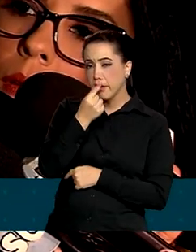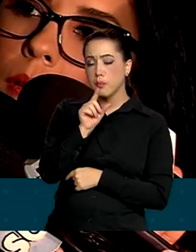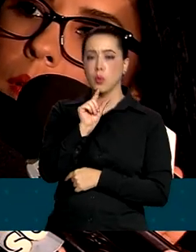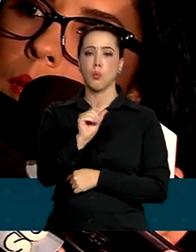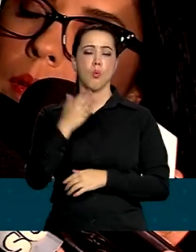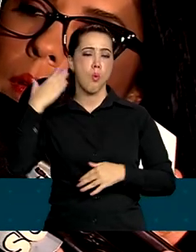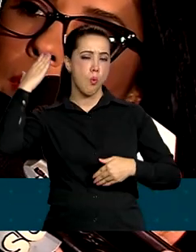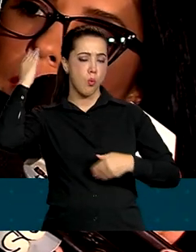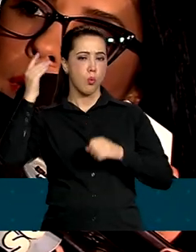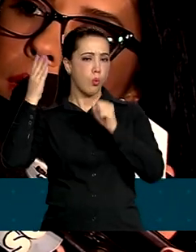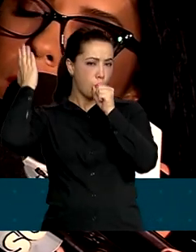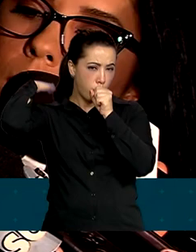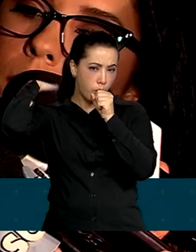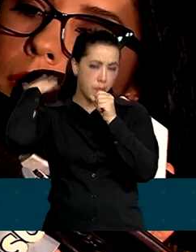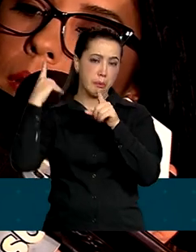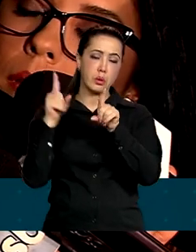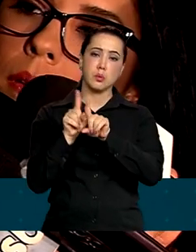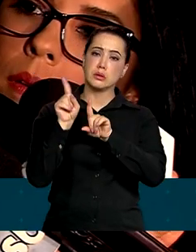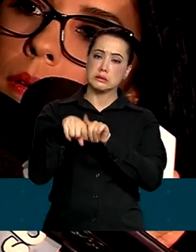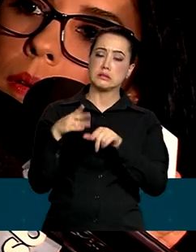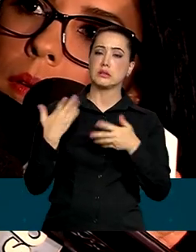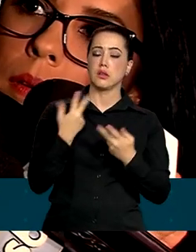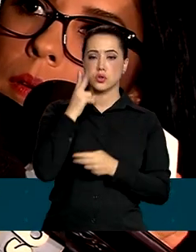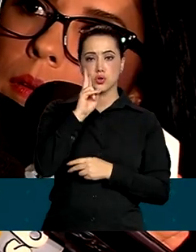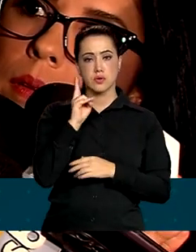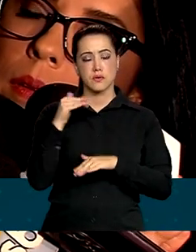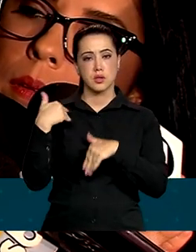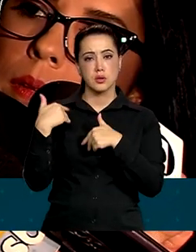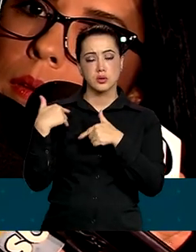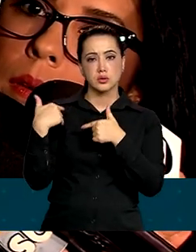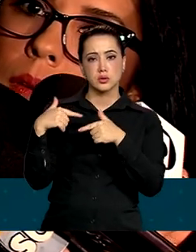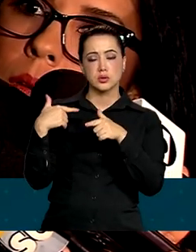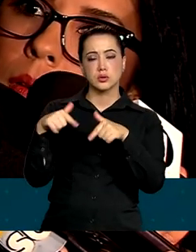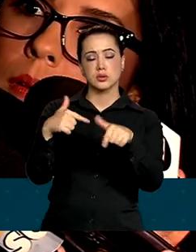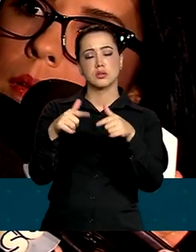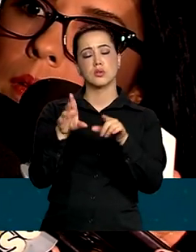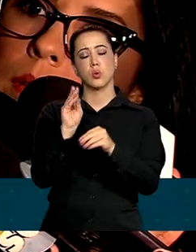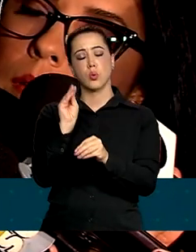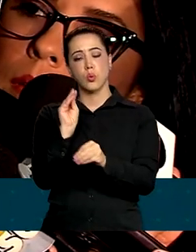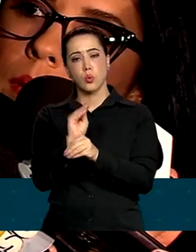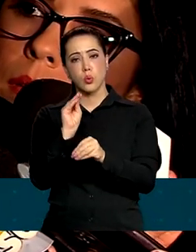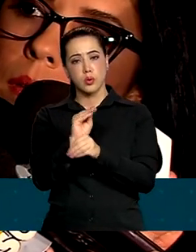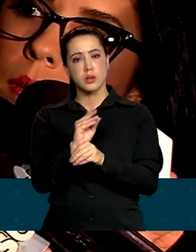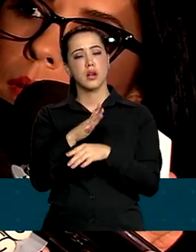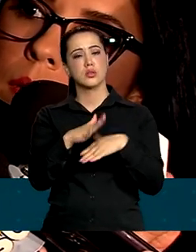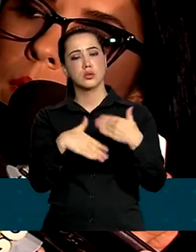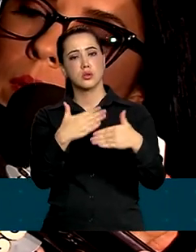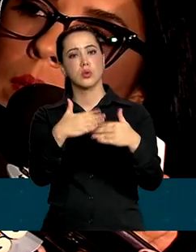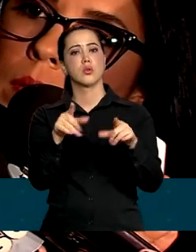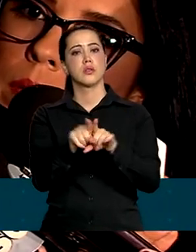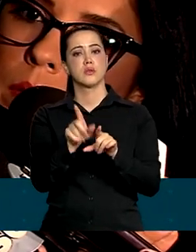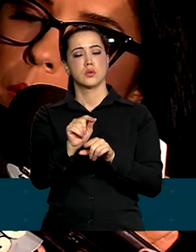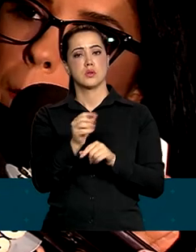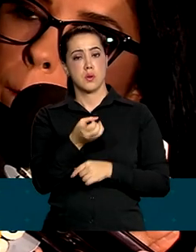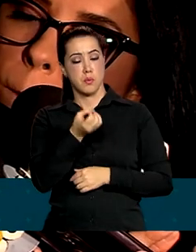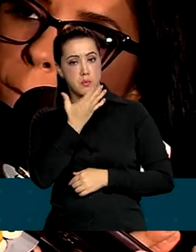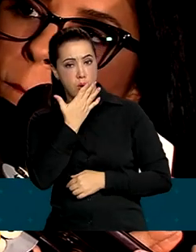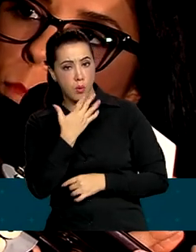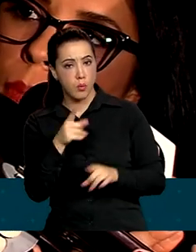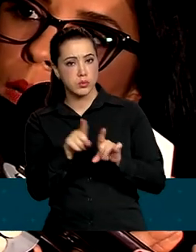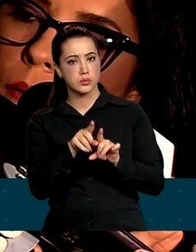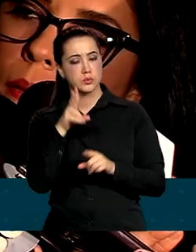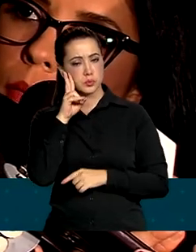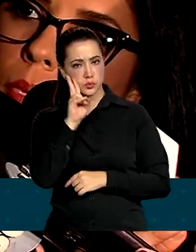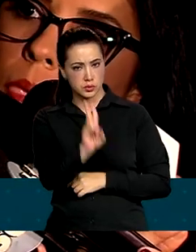foi identificada logo no começo, tratamento com evolução muito positiva, né? Recebeu a medicação, está plenamente